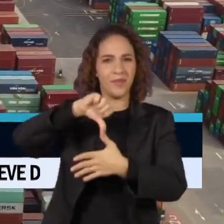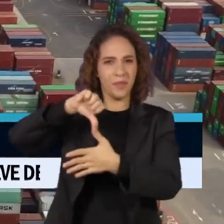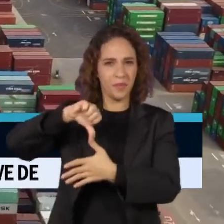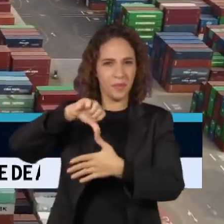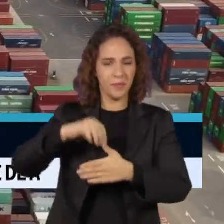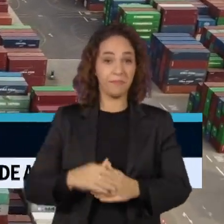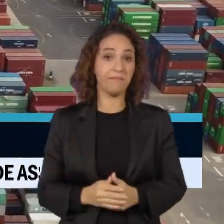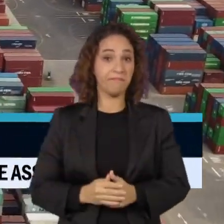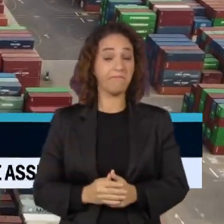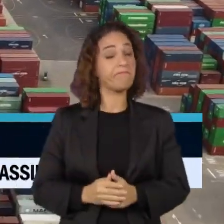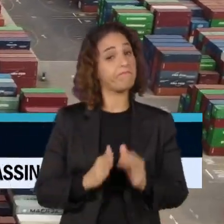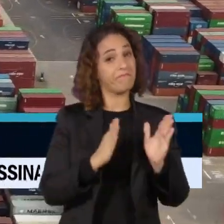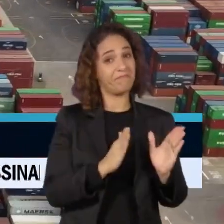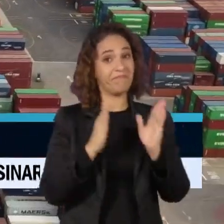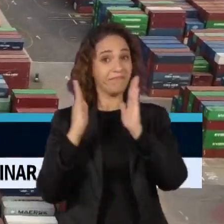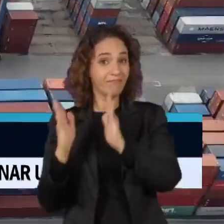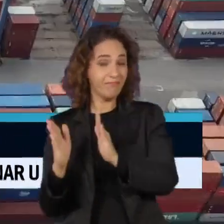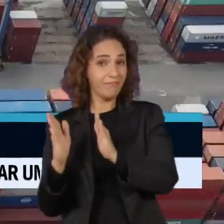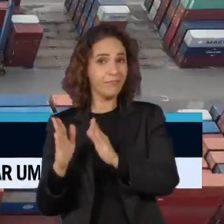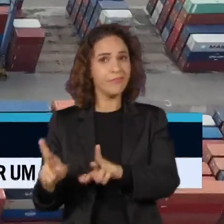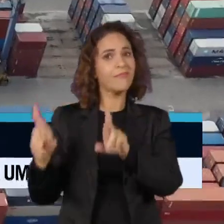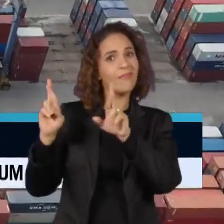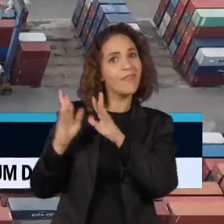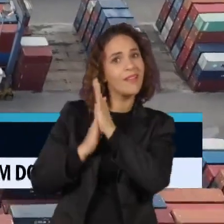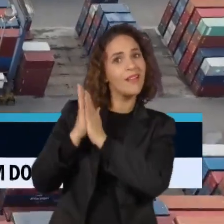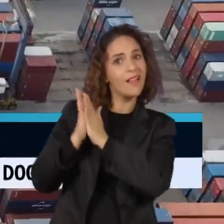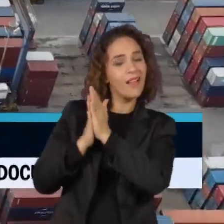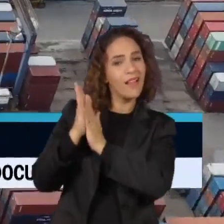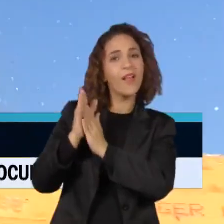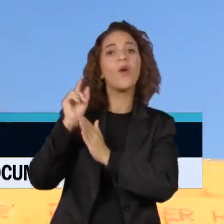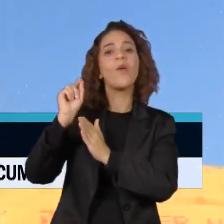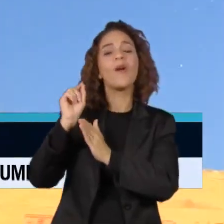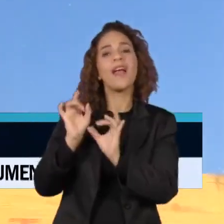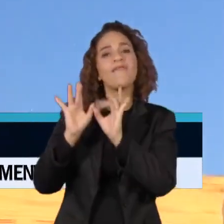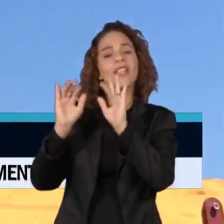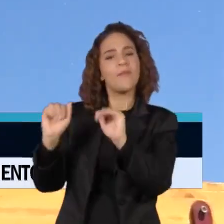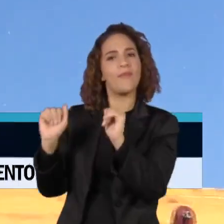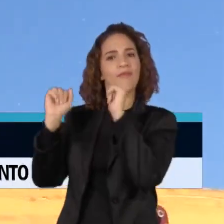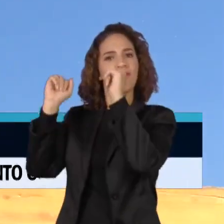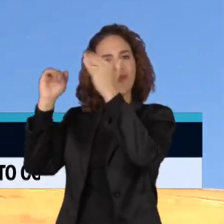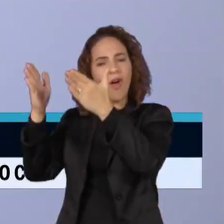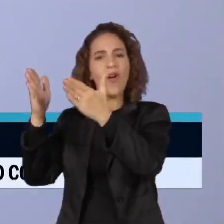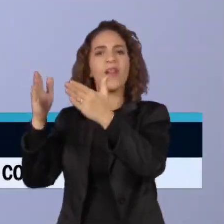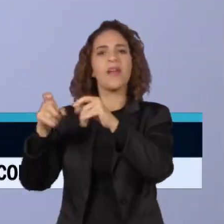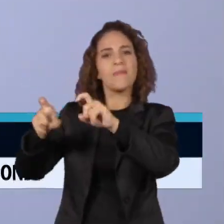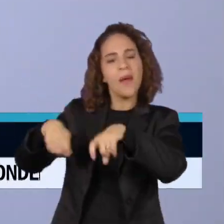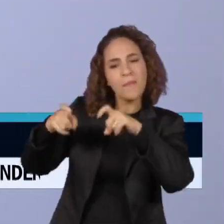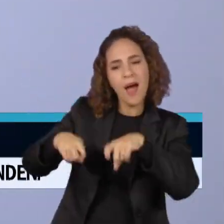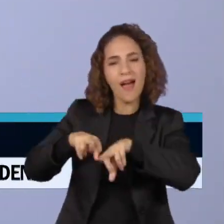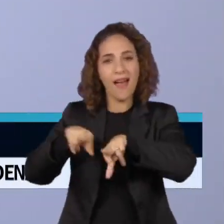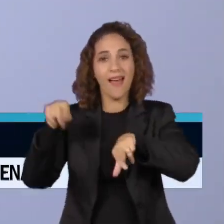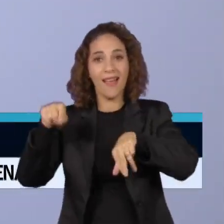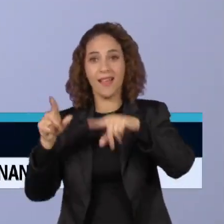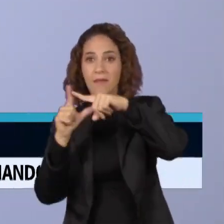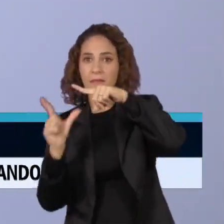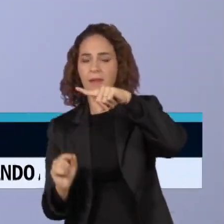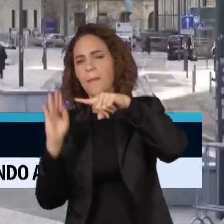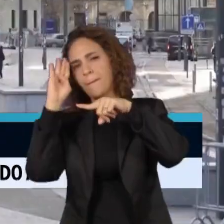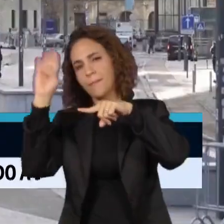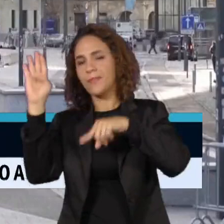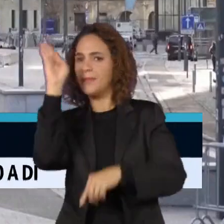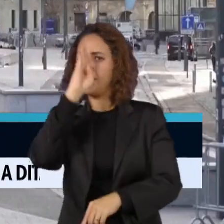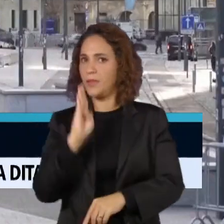De um lado, a expectativa de aumento das exportações agrícolas do Mercosul, principalmente do Brasil.